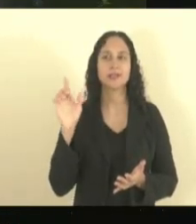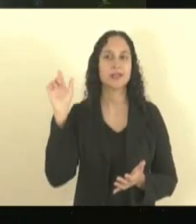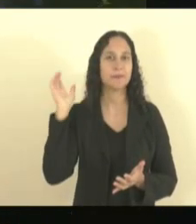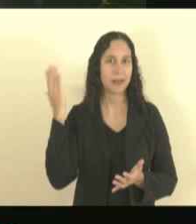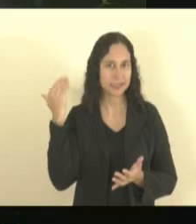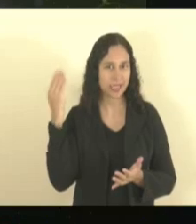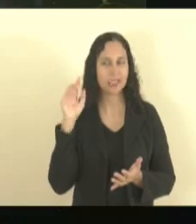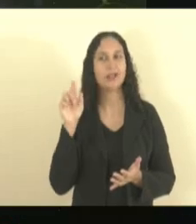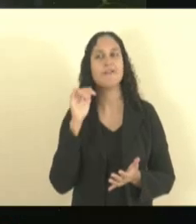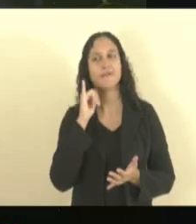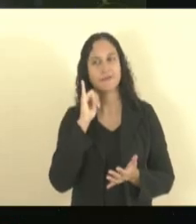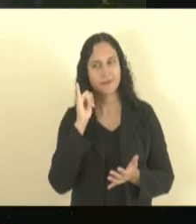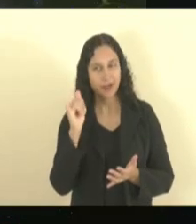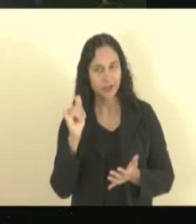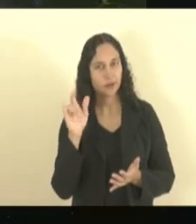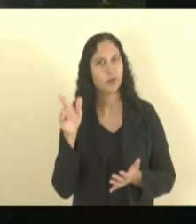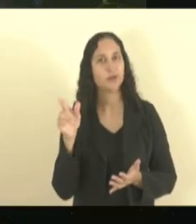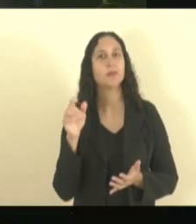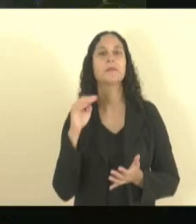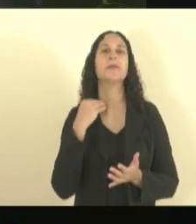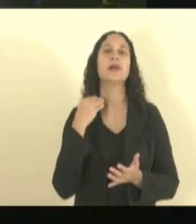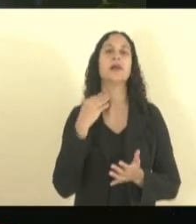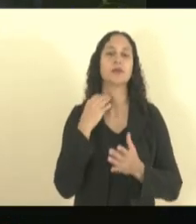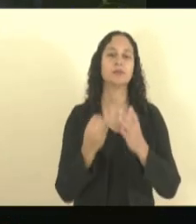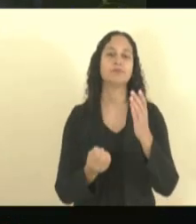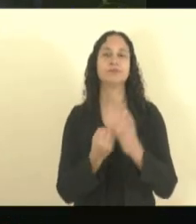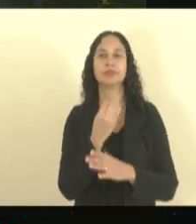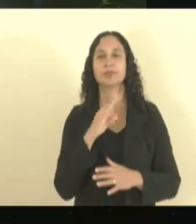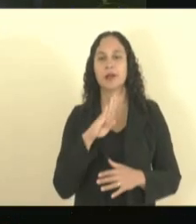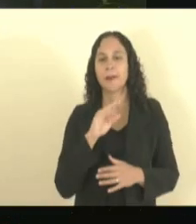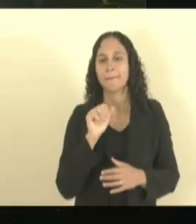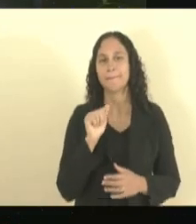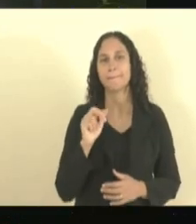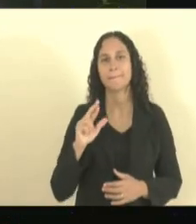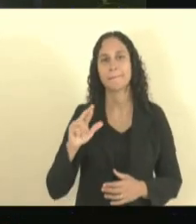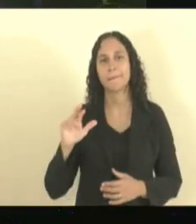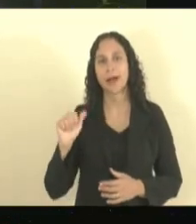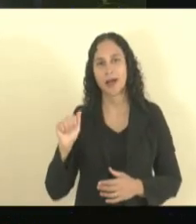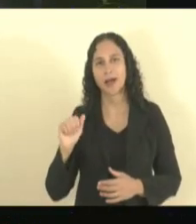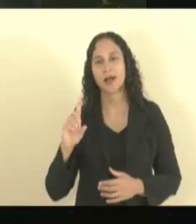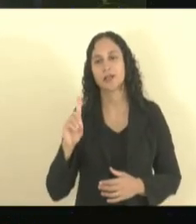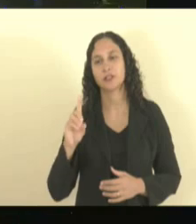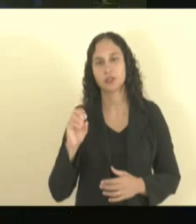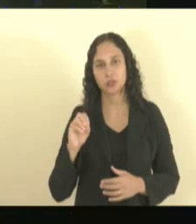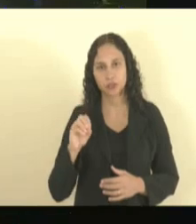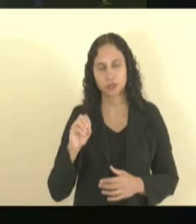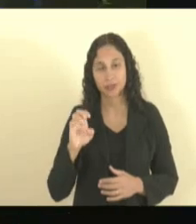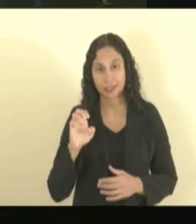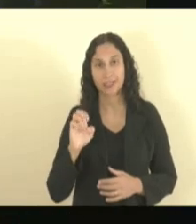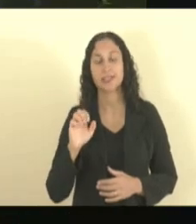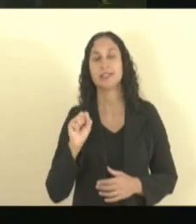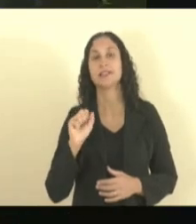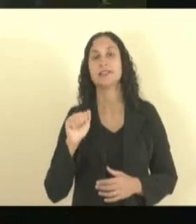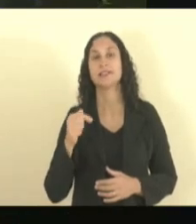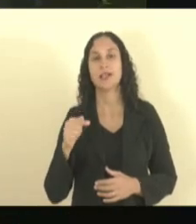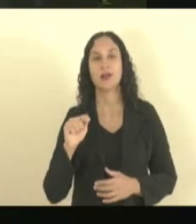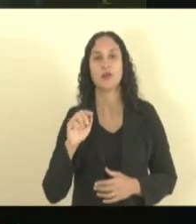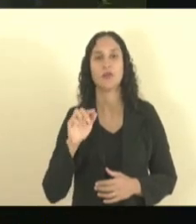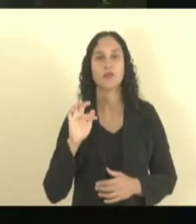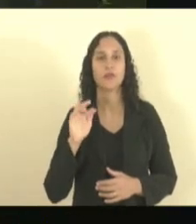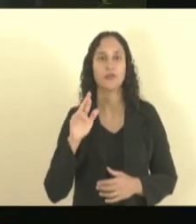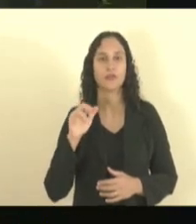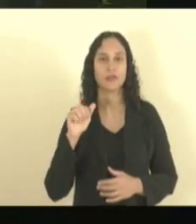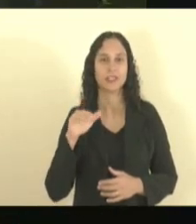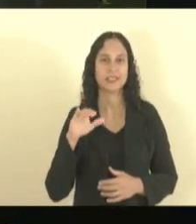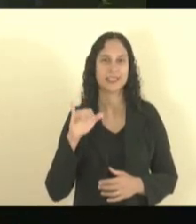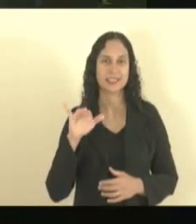eu gostaria de fazer esse registro essa cobrança dessa sede do banco do nordeste no município do bairro São Francisco no mais